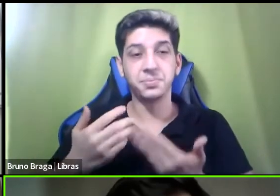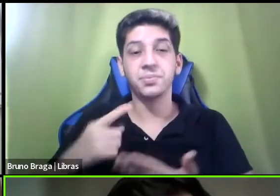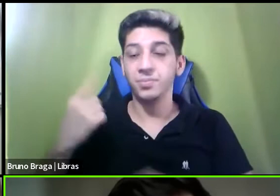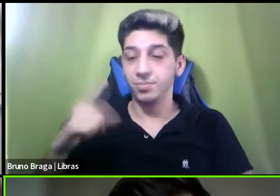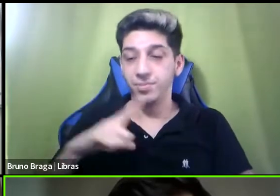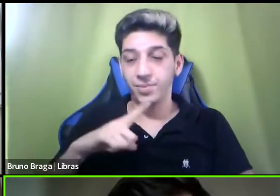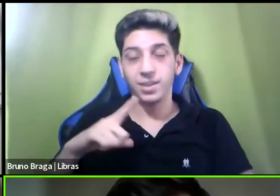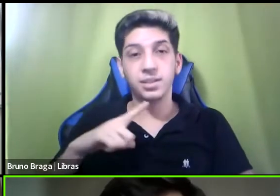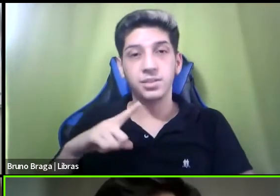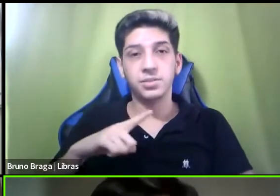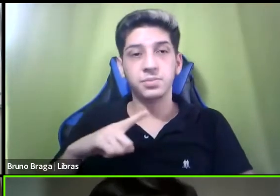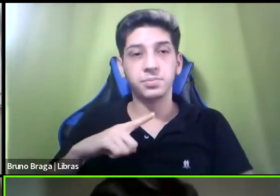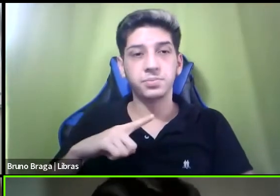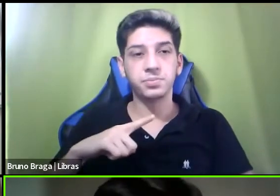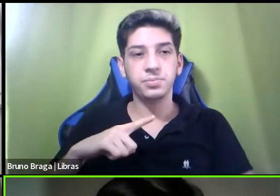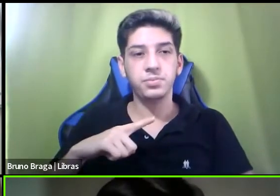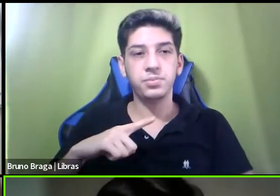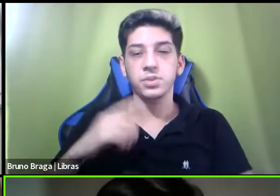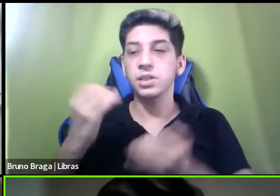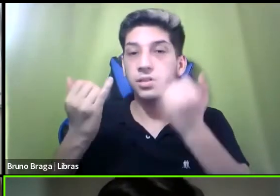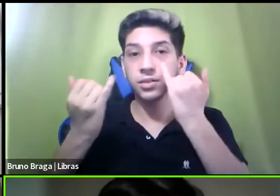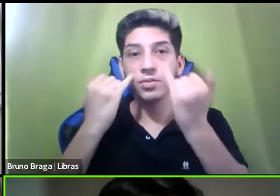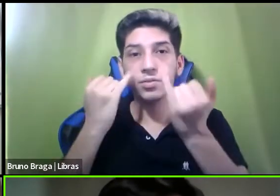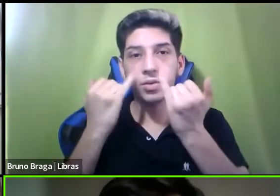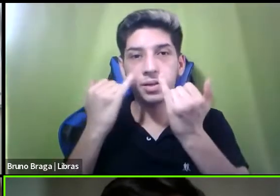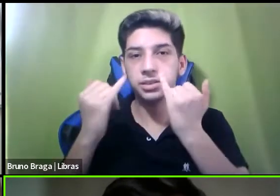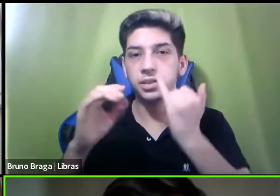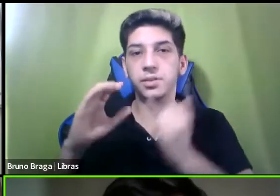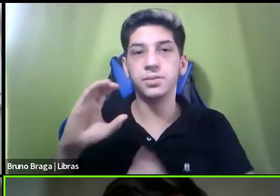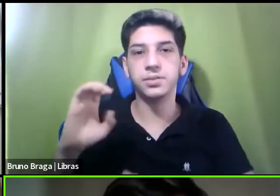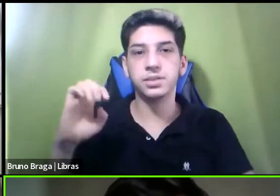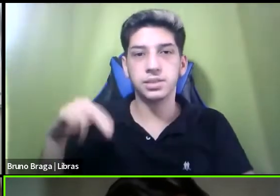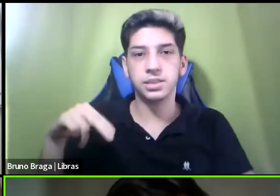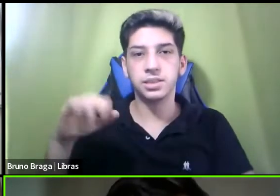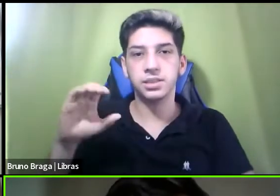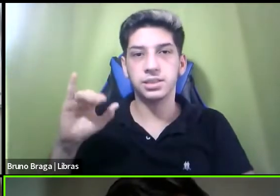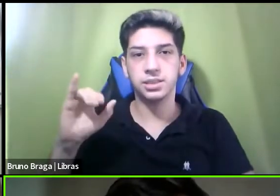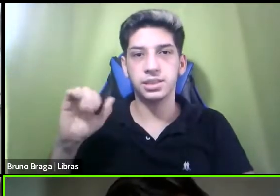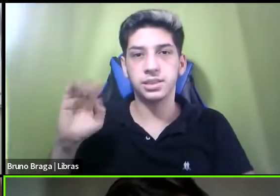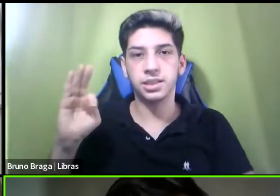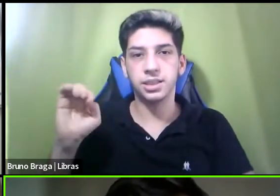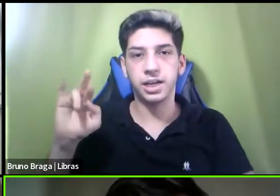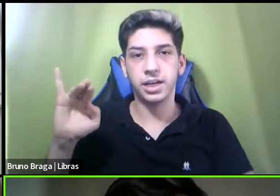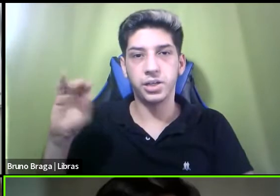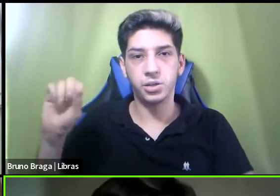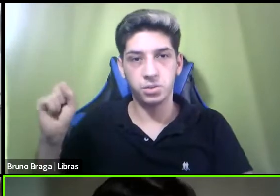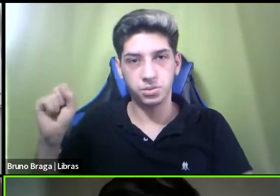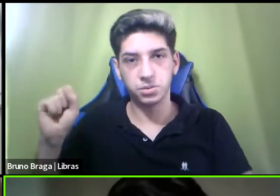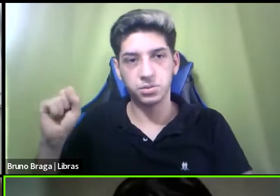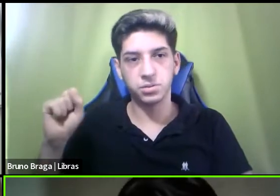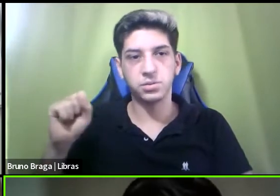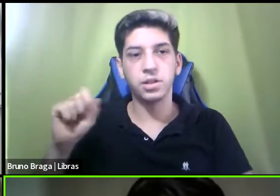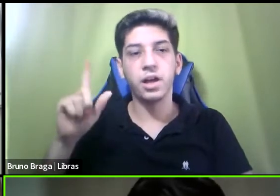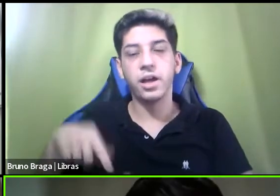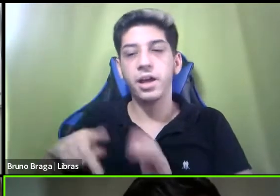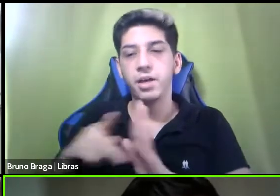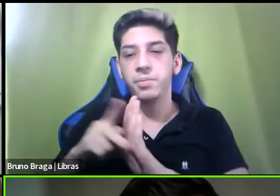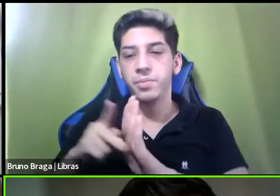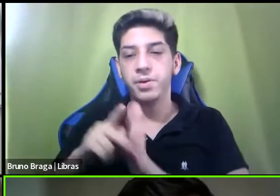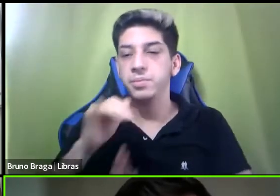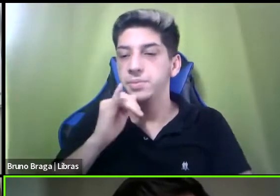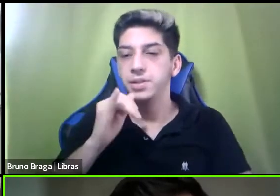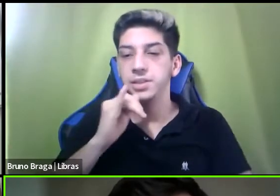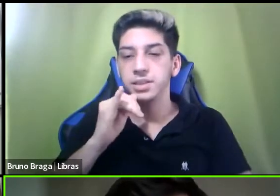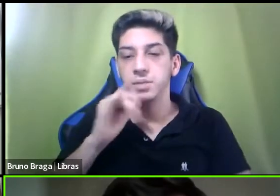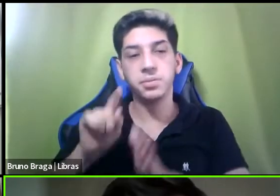os dados censitários que são os dados por exemplo da